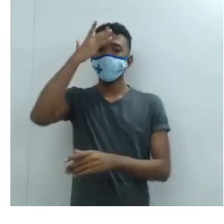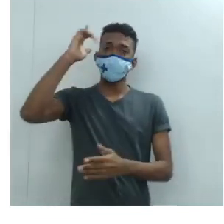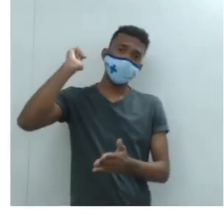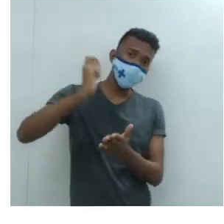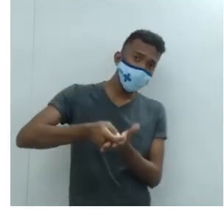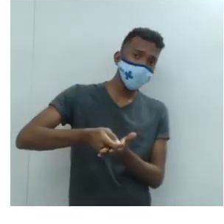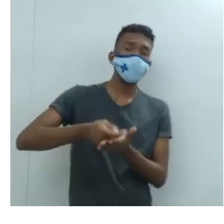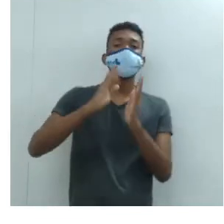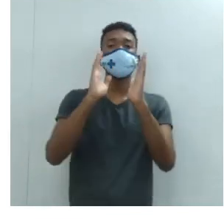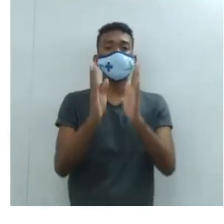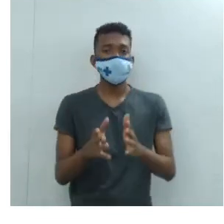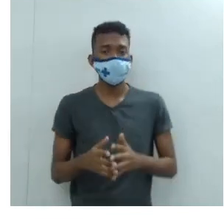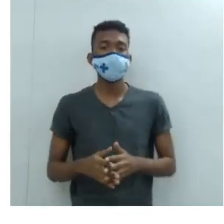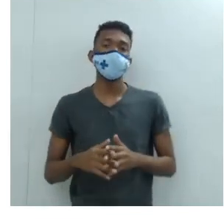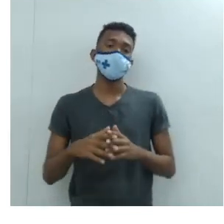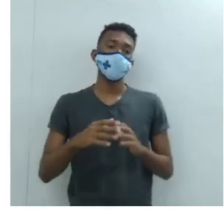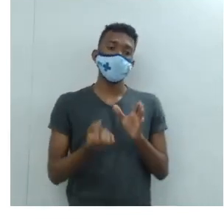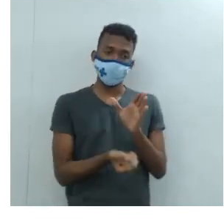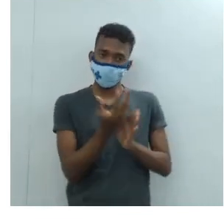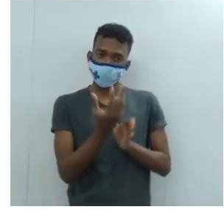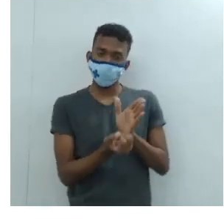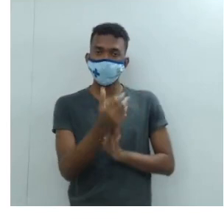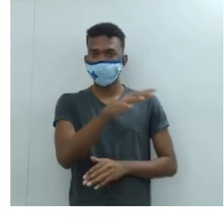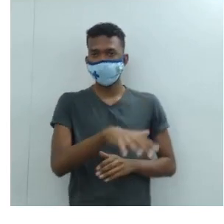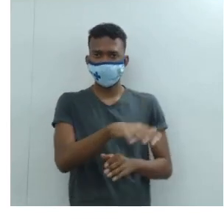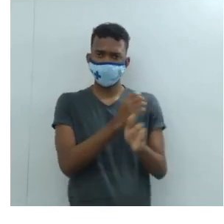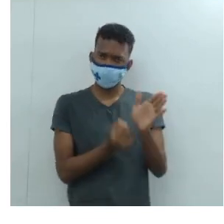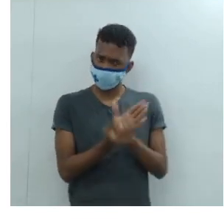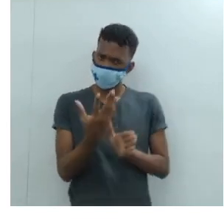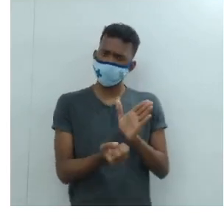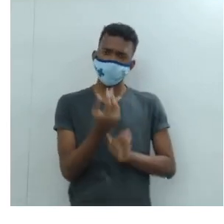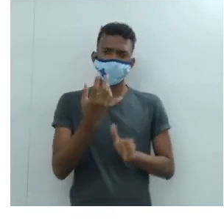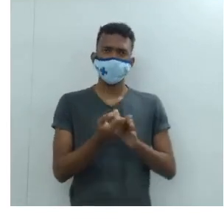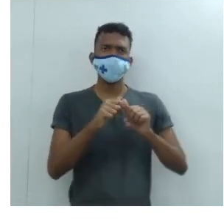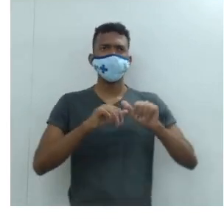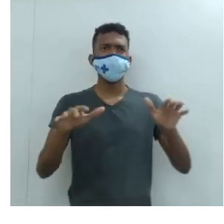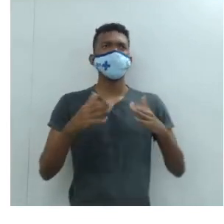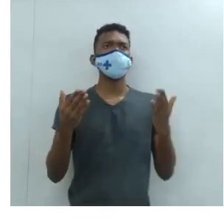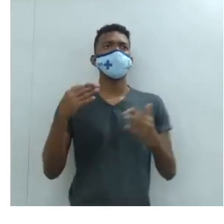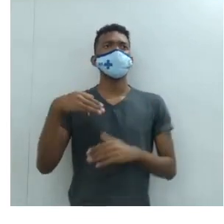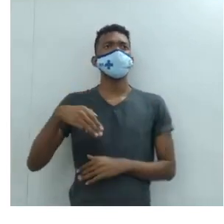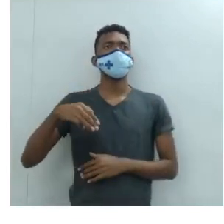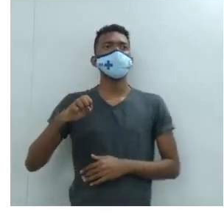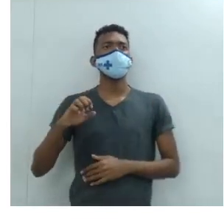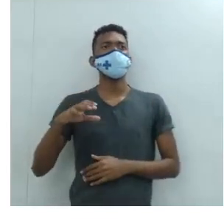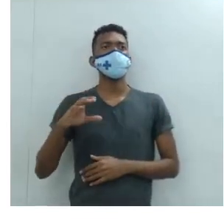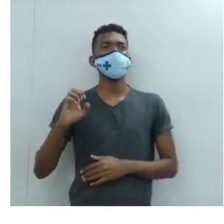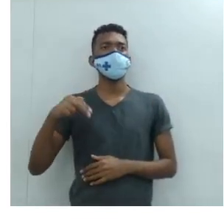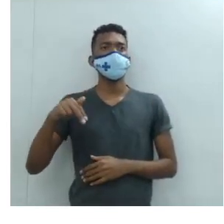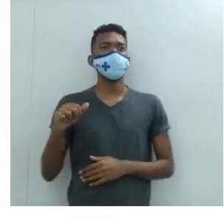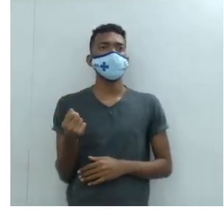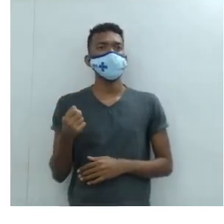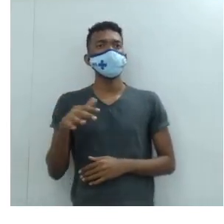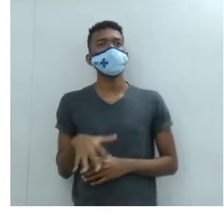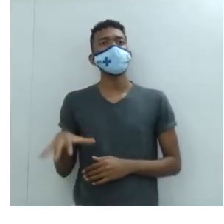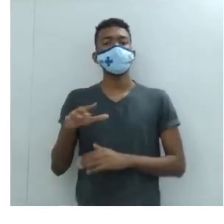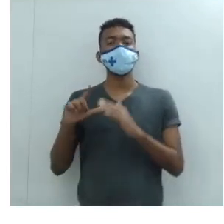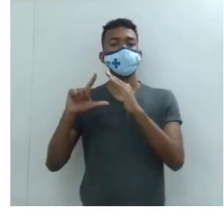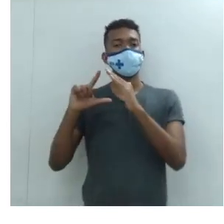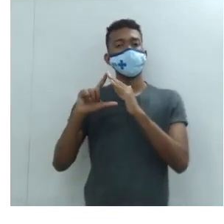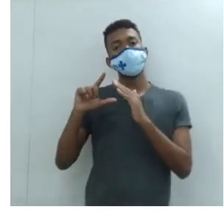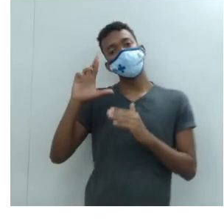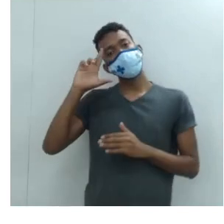para os artistas produzirem, né? Então mecenas, né? Então burguesia,